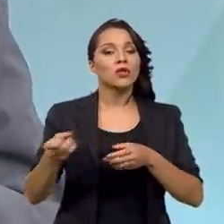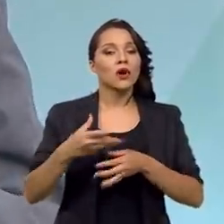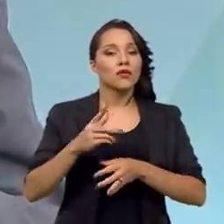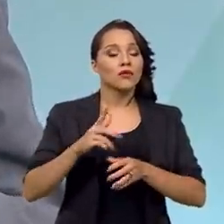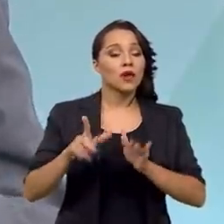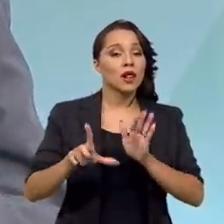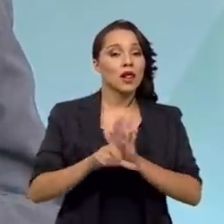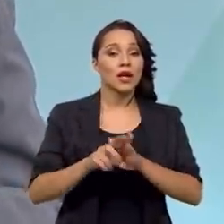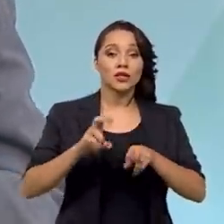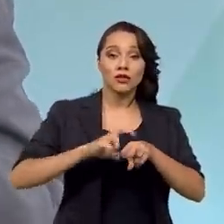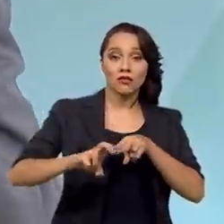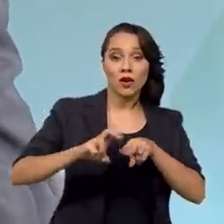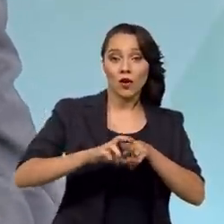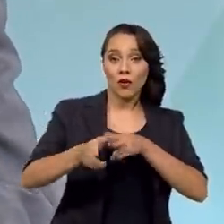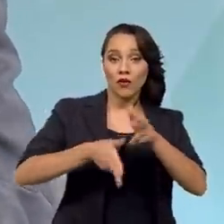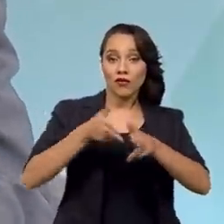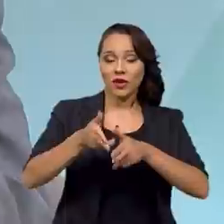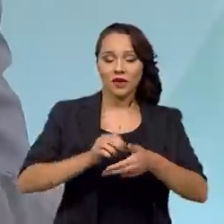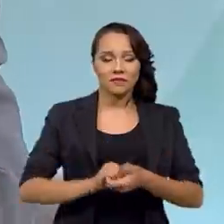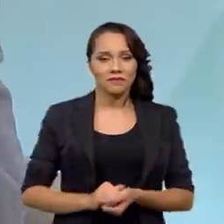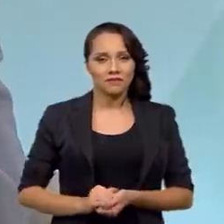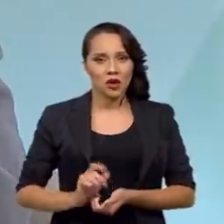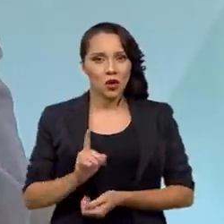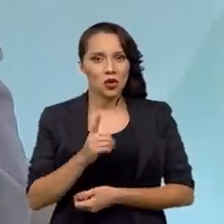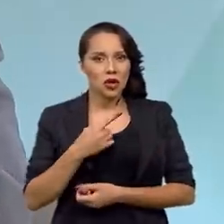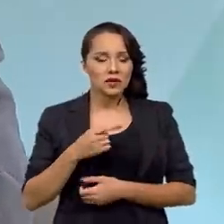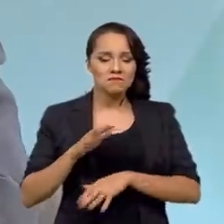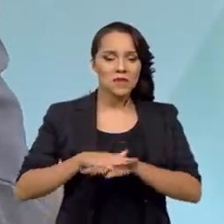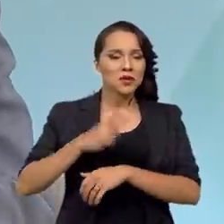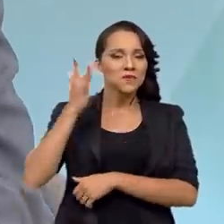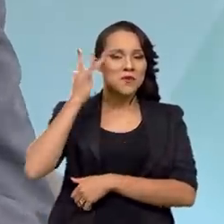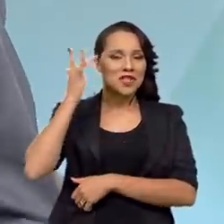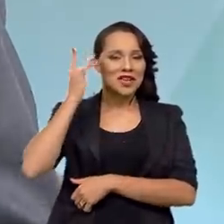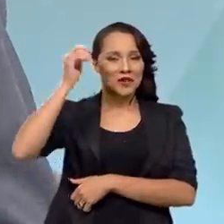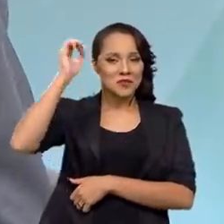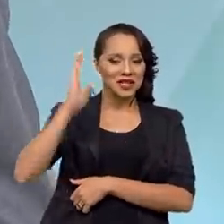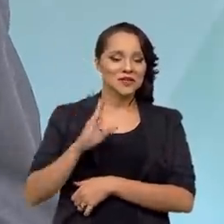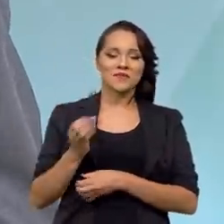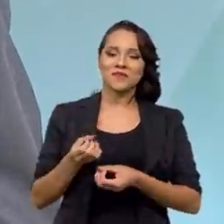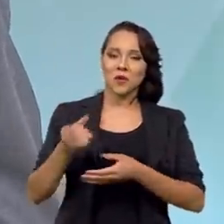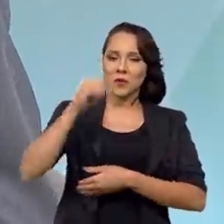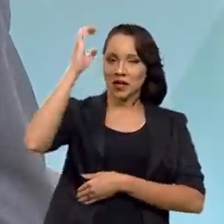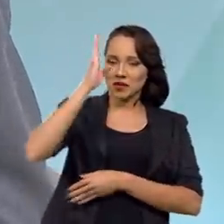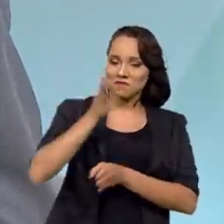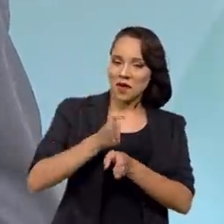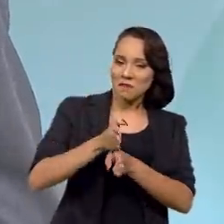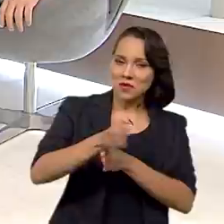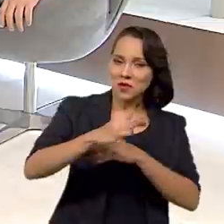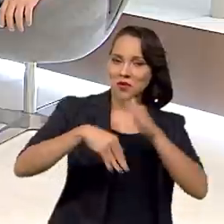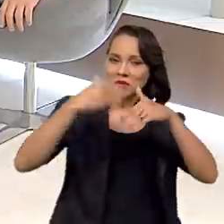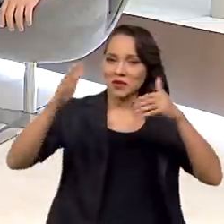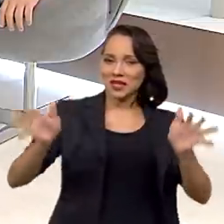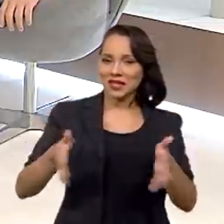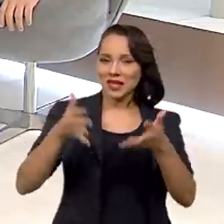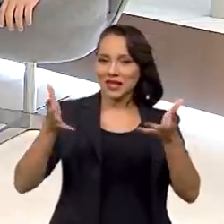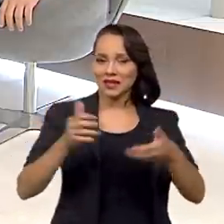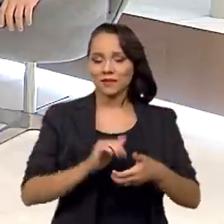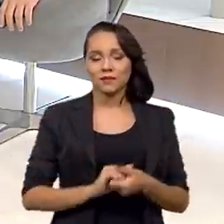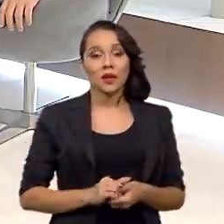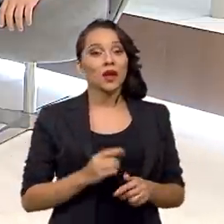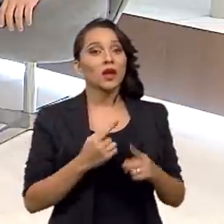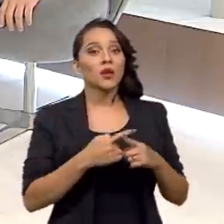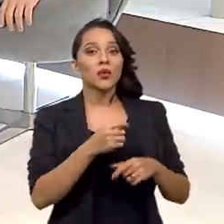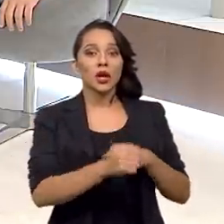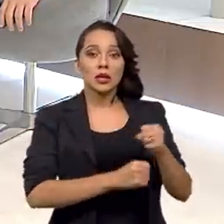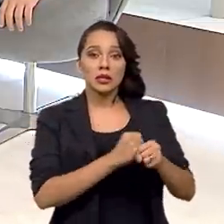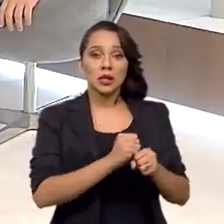concessões. Nós estamos modernizando o Brasil e colocando o Brasil no caminho da prosperidade. E por que esse